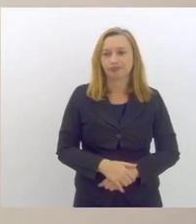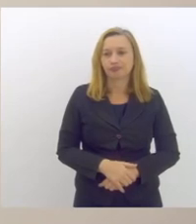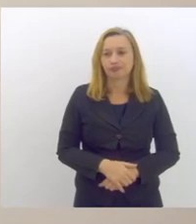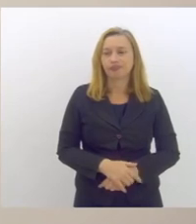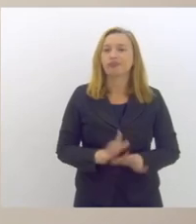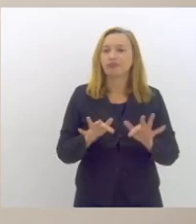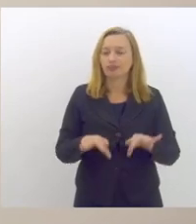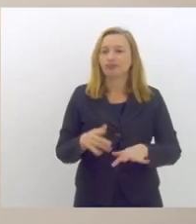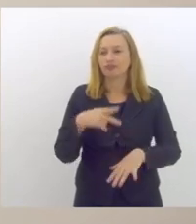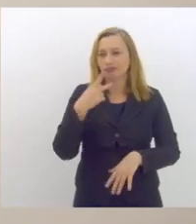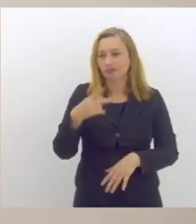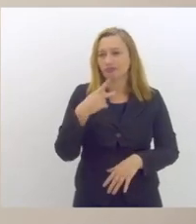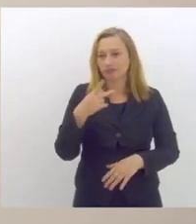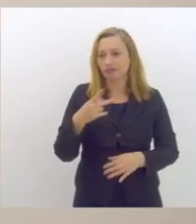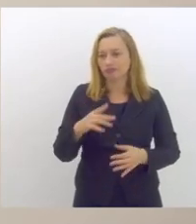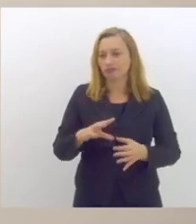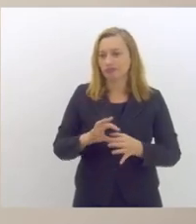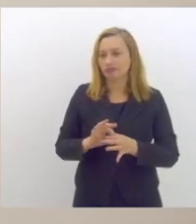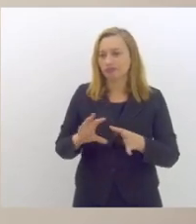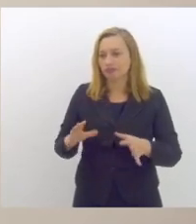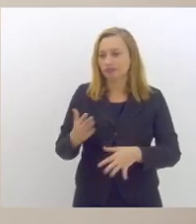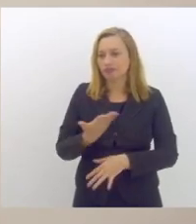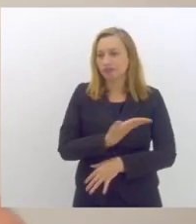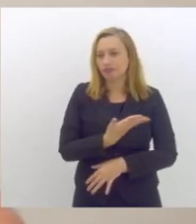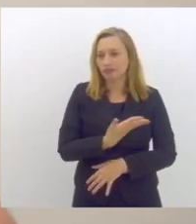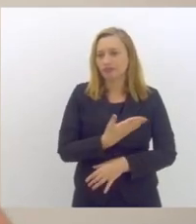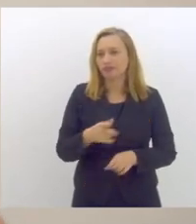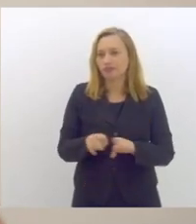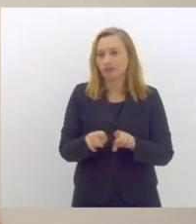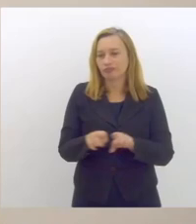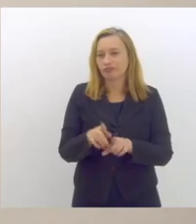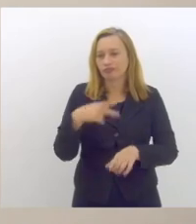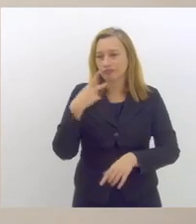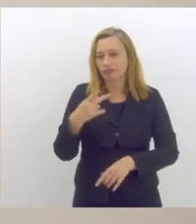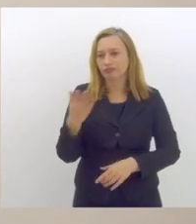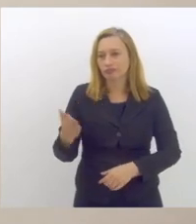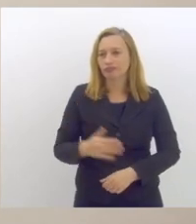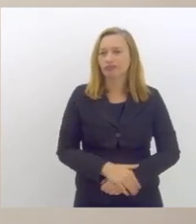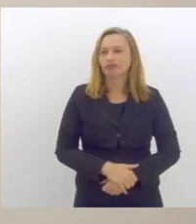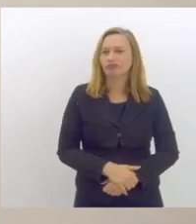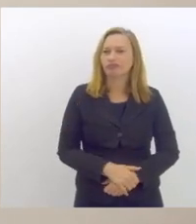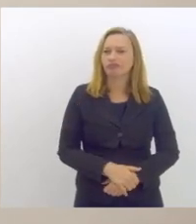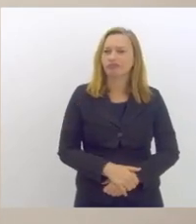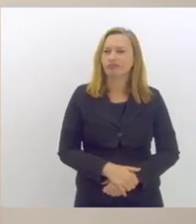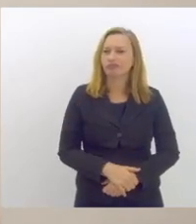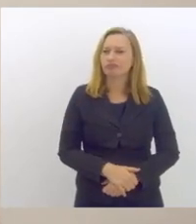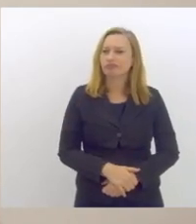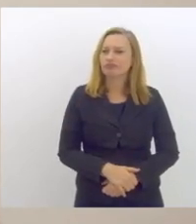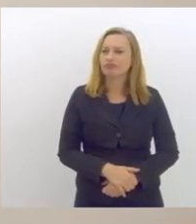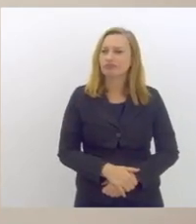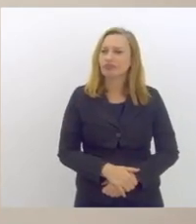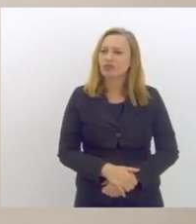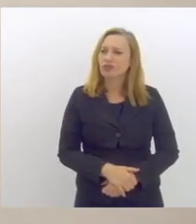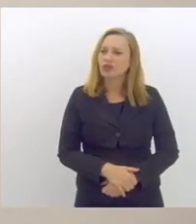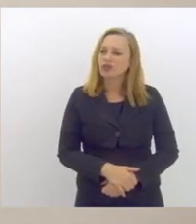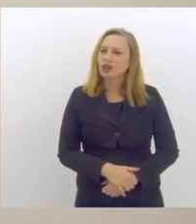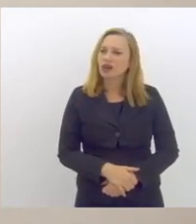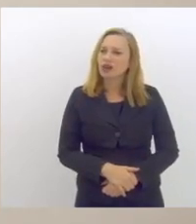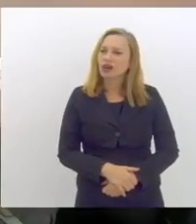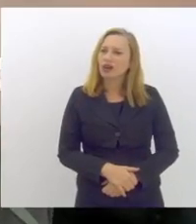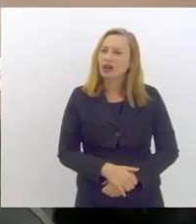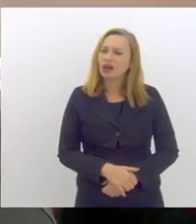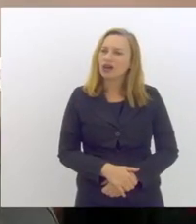encerrar minha fala para dar espaço para os companheiros também falarem o microfone sem fio aqui na frente